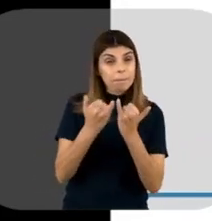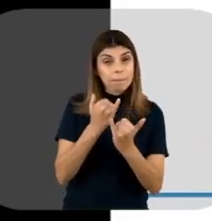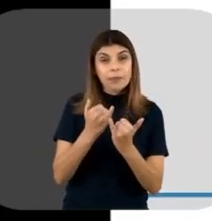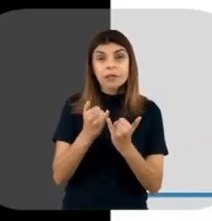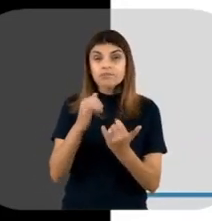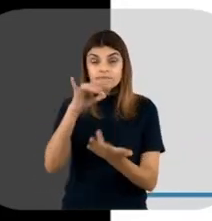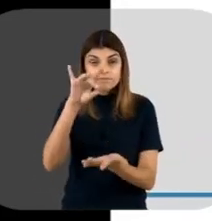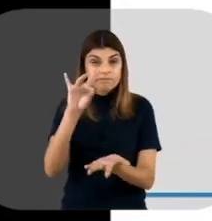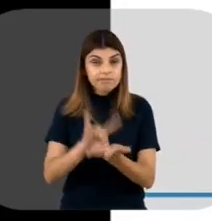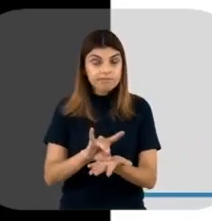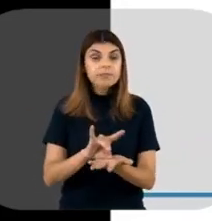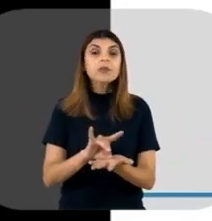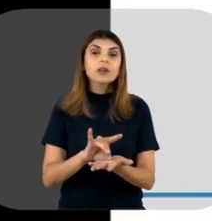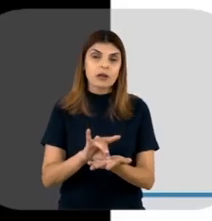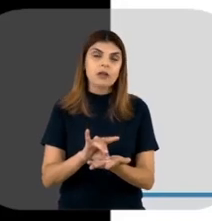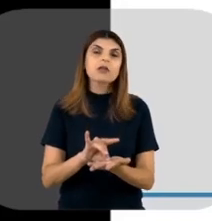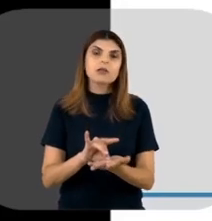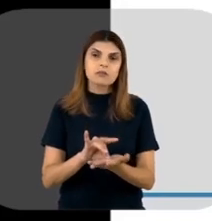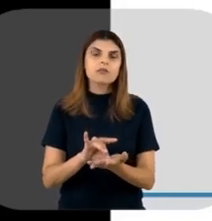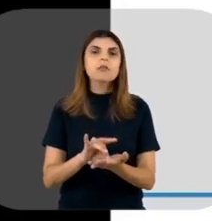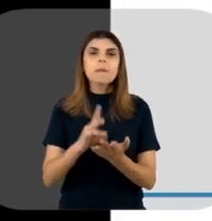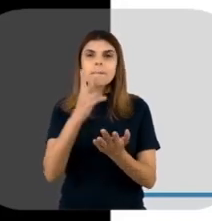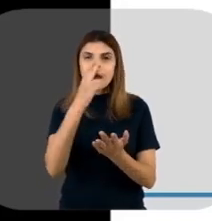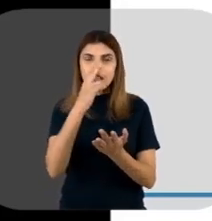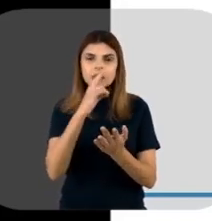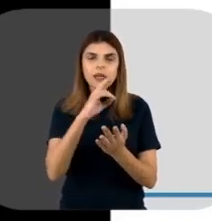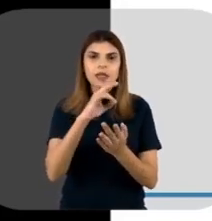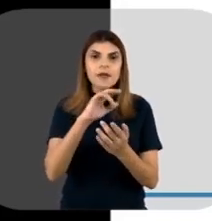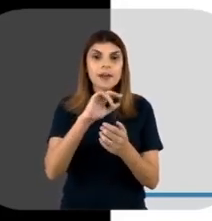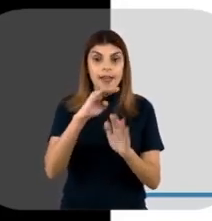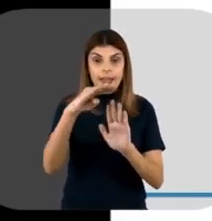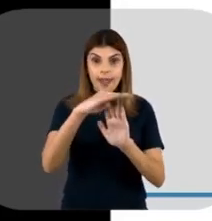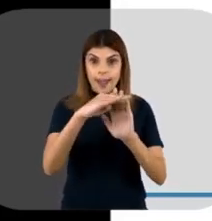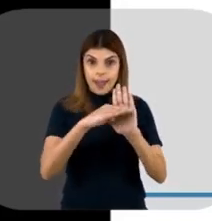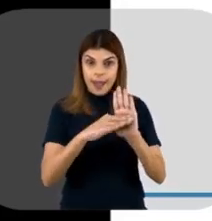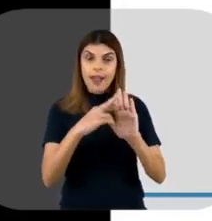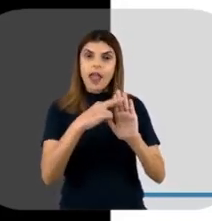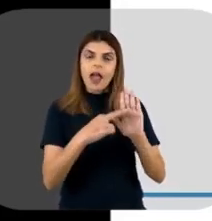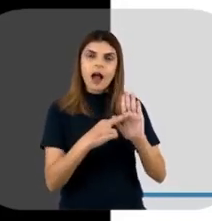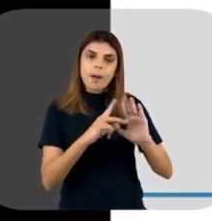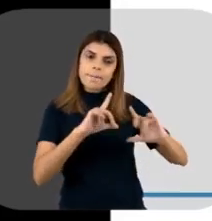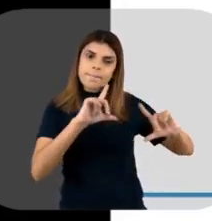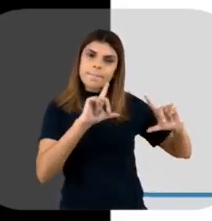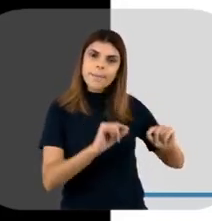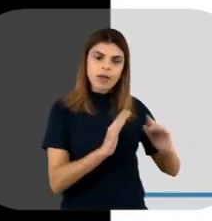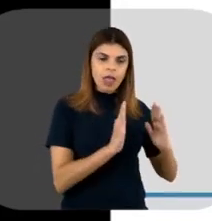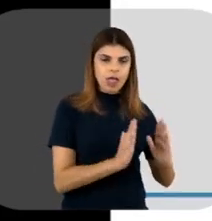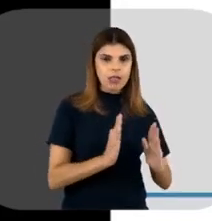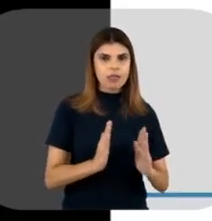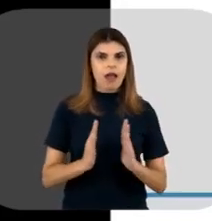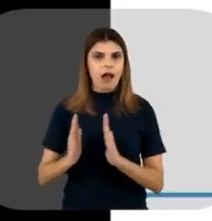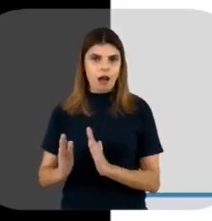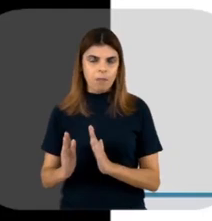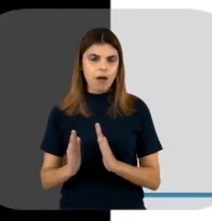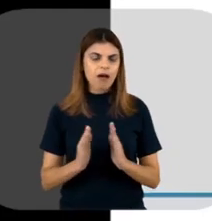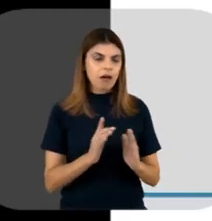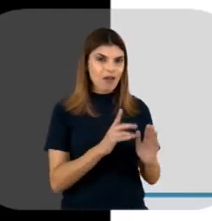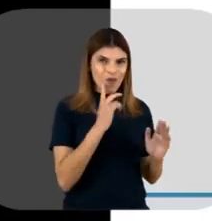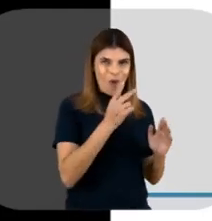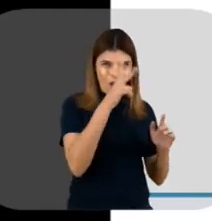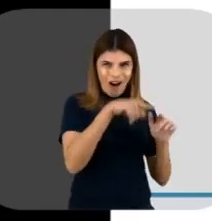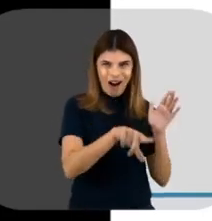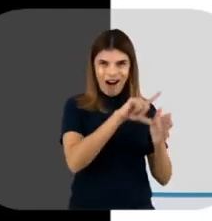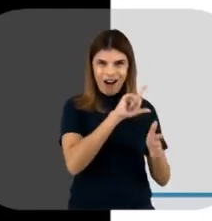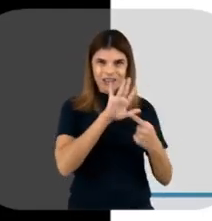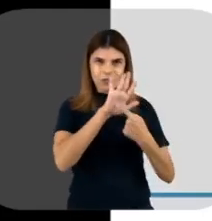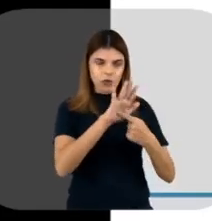biosimilar, efetivamente, né? Ele passa por menos etapas, vamos dizer assim,